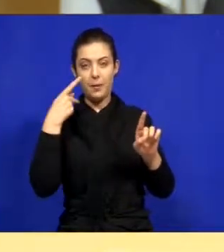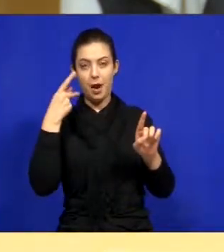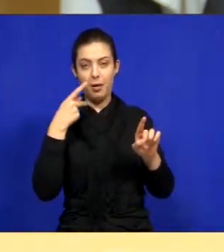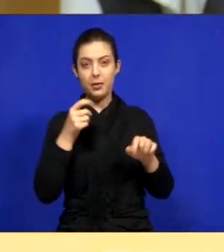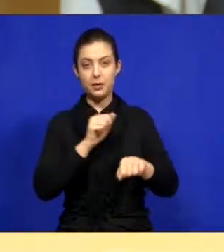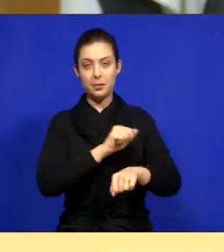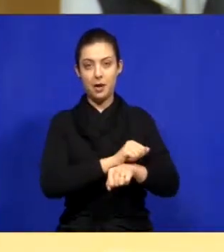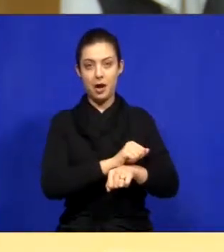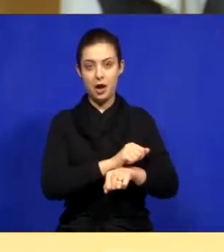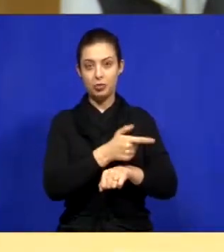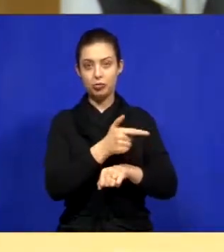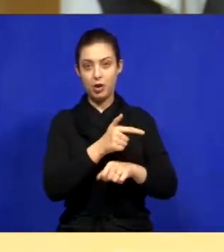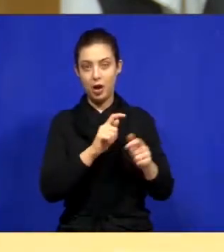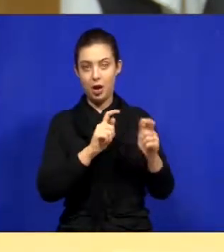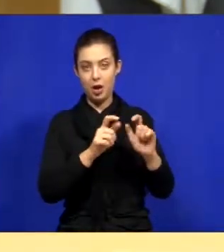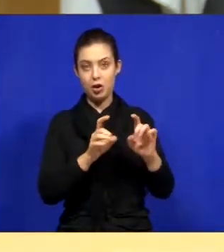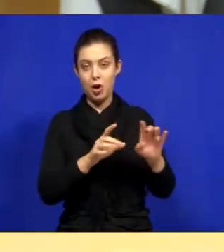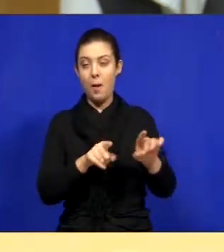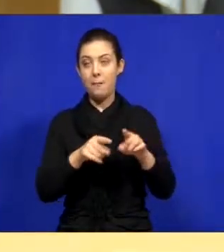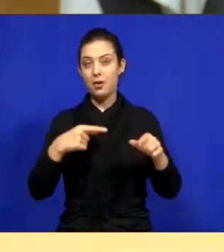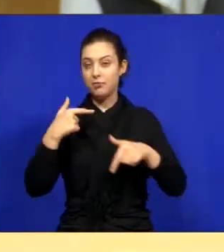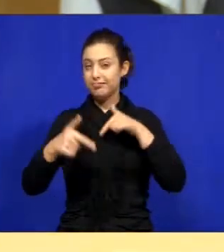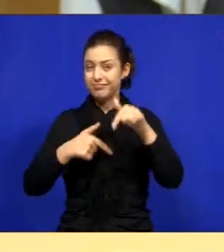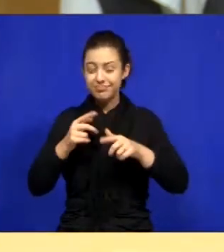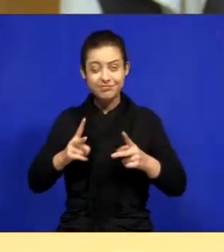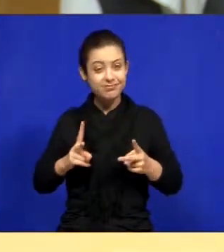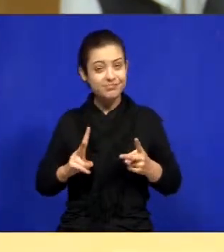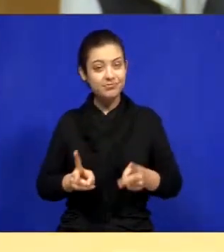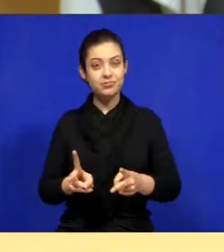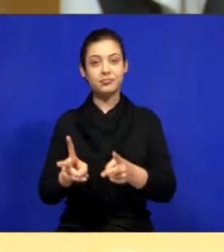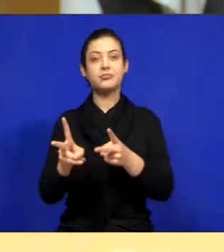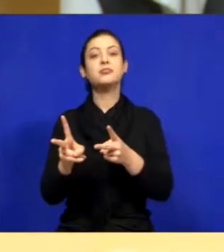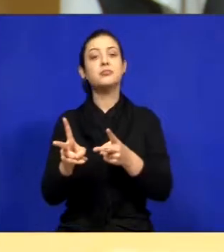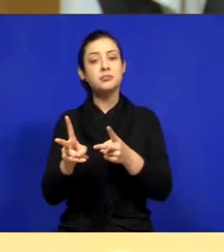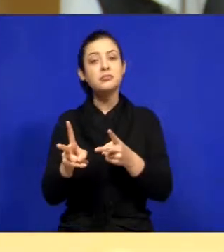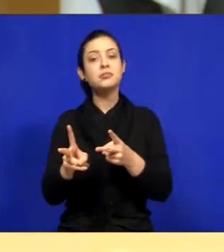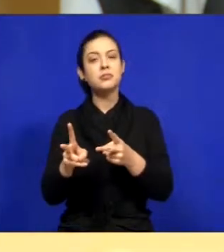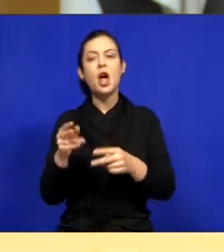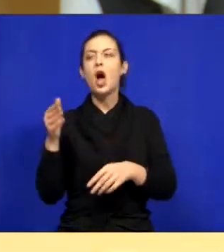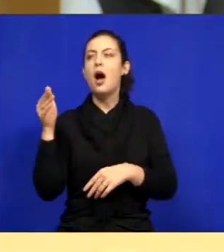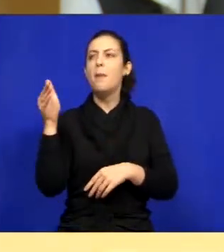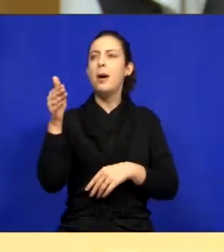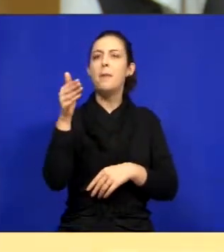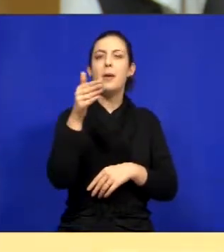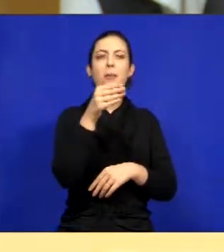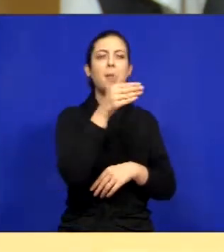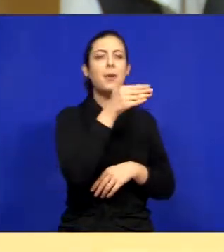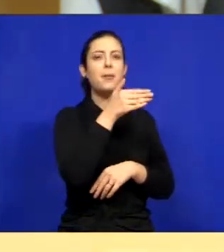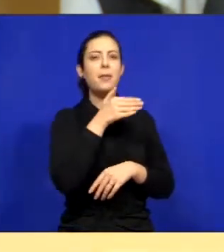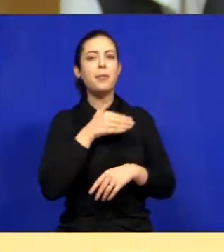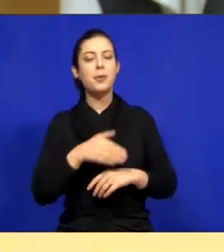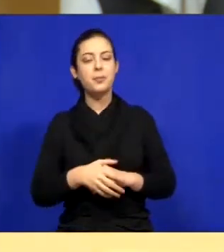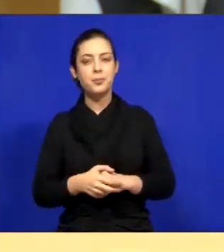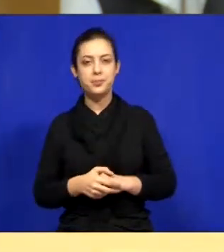não ter a sessão de Câmara. Mas o meu trabalho foi sempre para a rua da cidade de Jacarei.